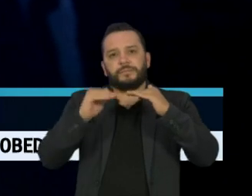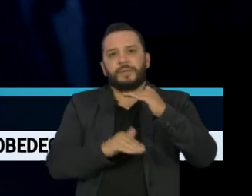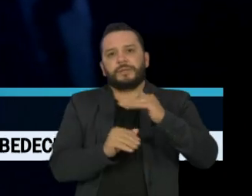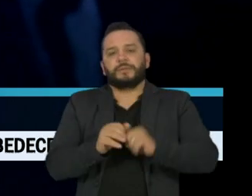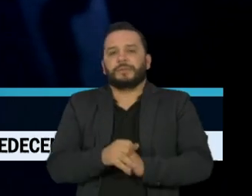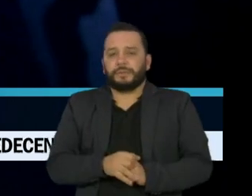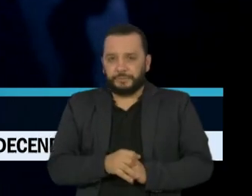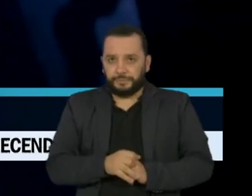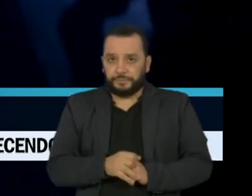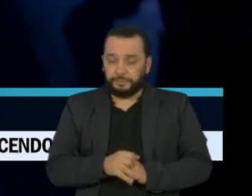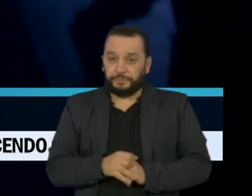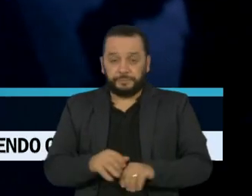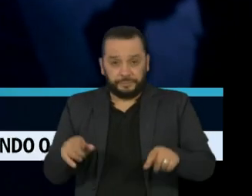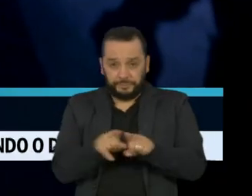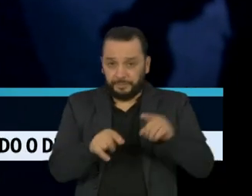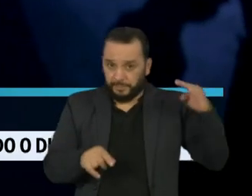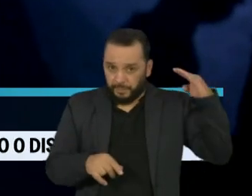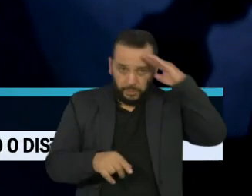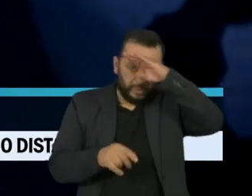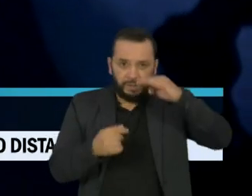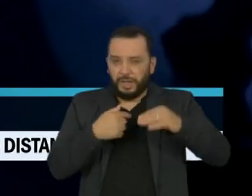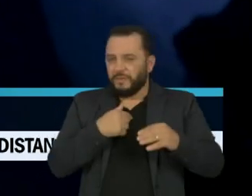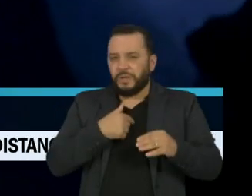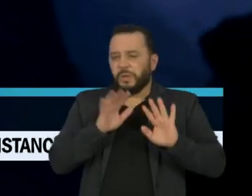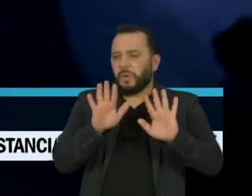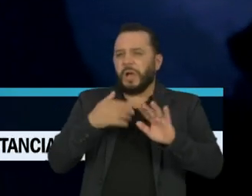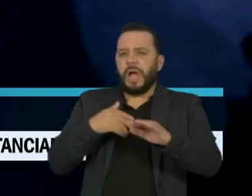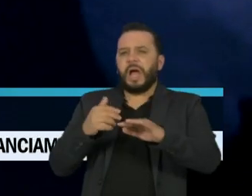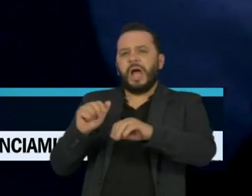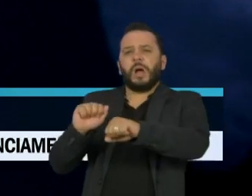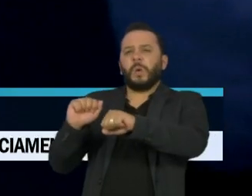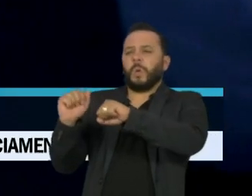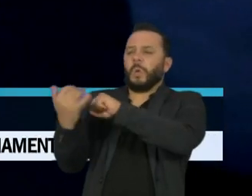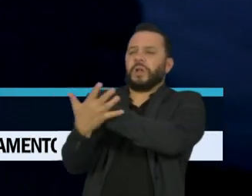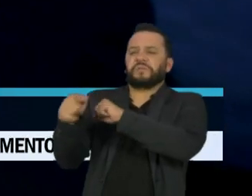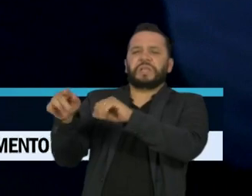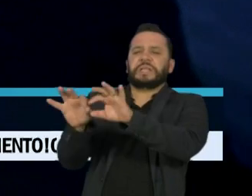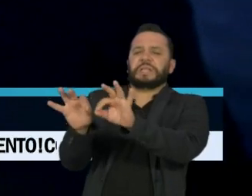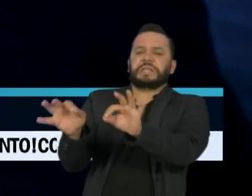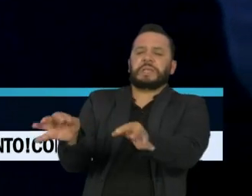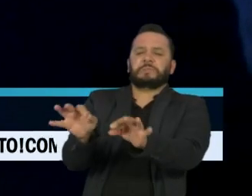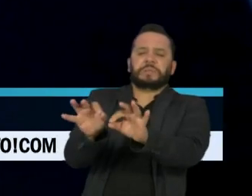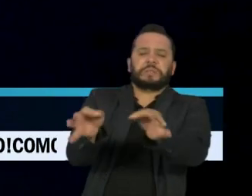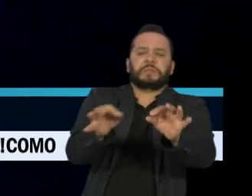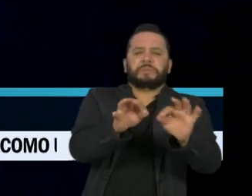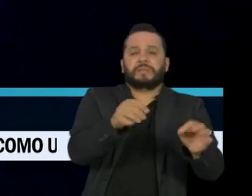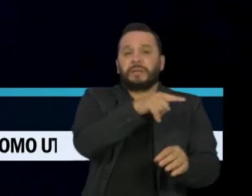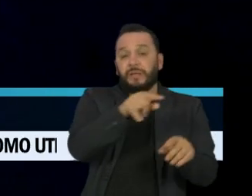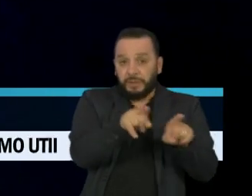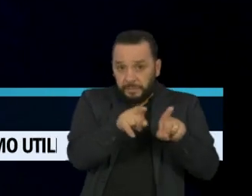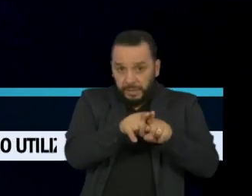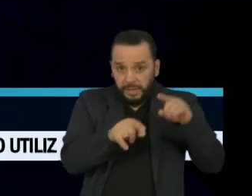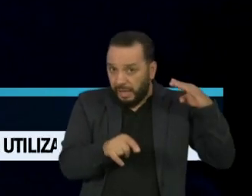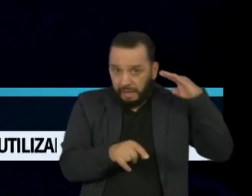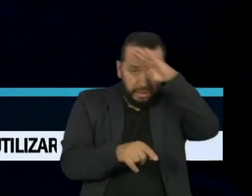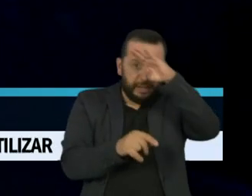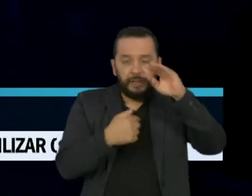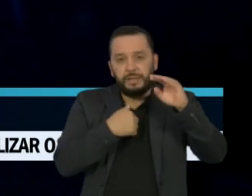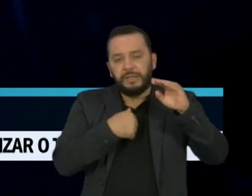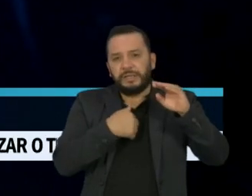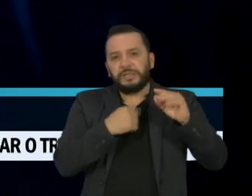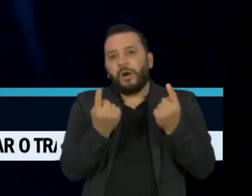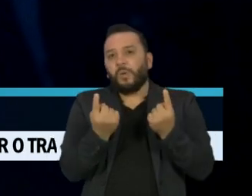O discurso negacionista do presidente Jair Bolsonaro em relação à gravidade do coronavírus e as falas dele contra o isolamento social